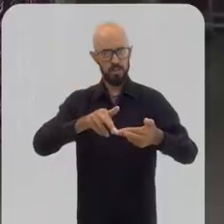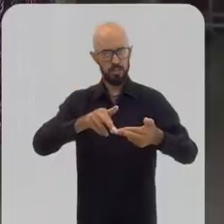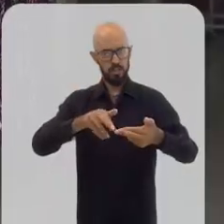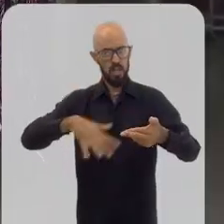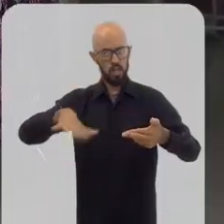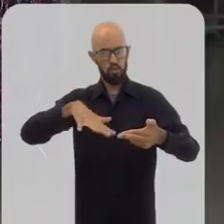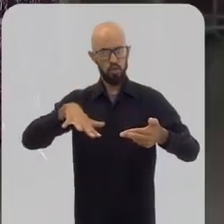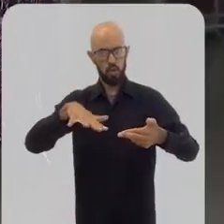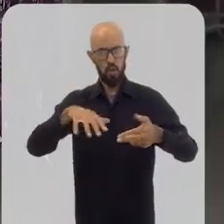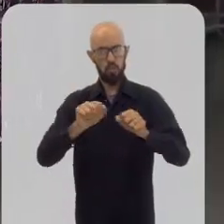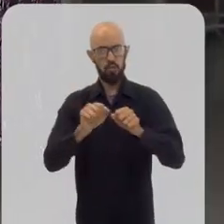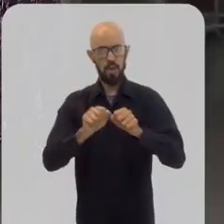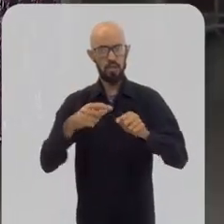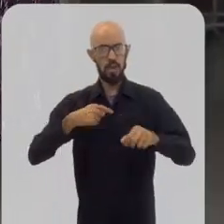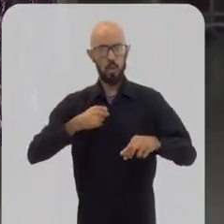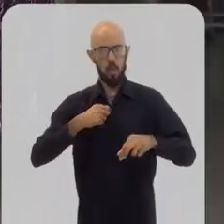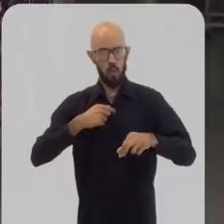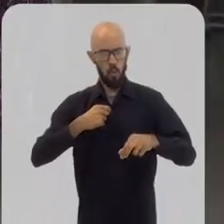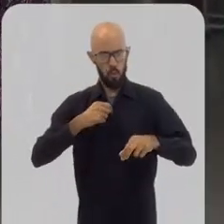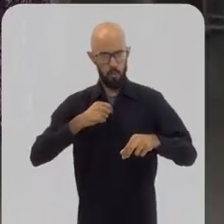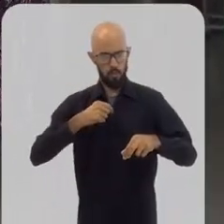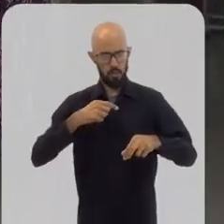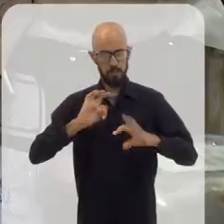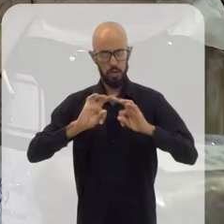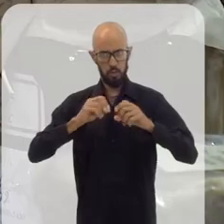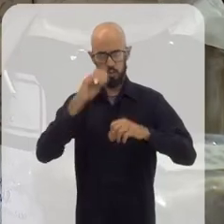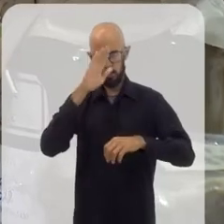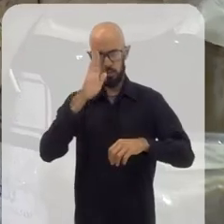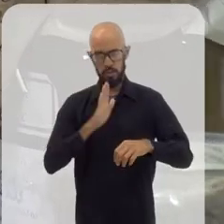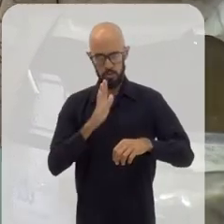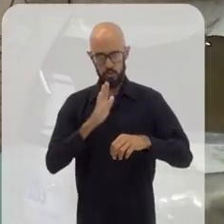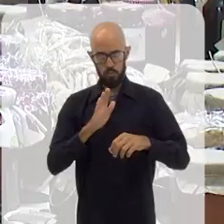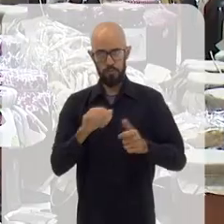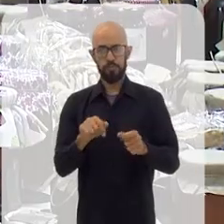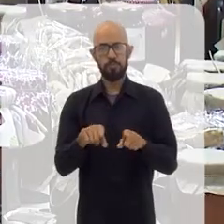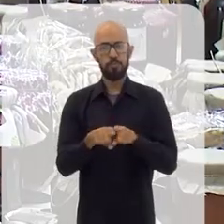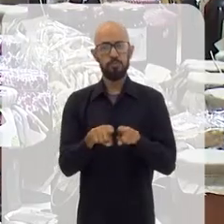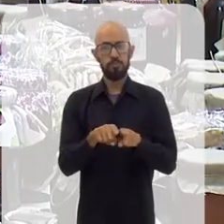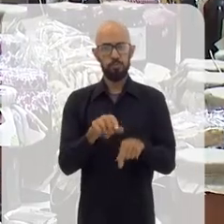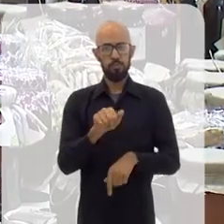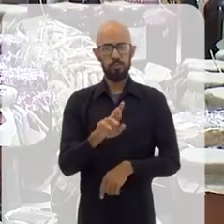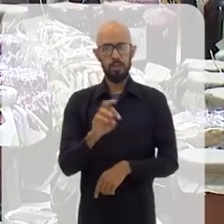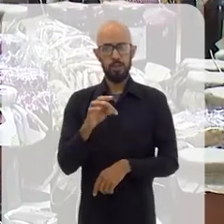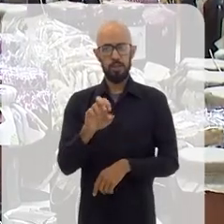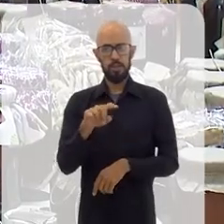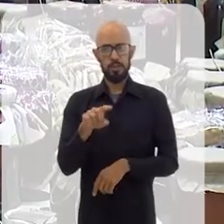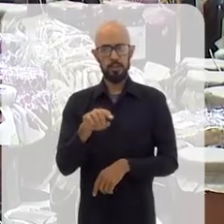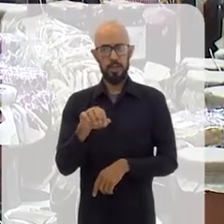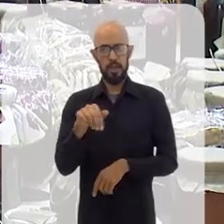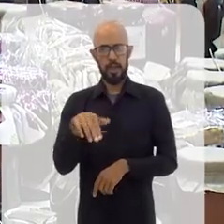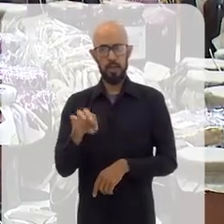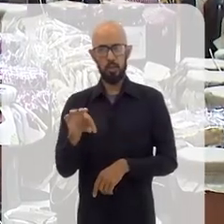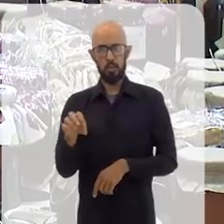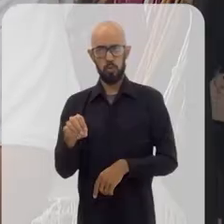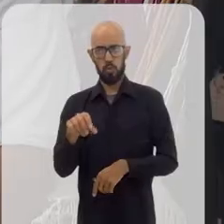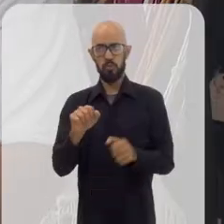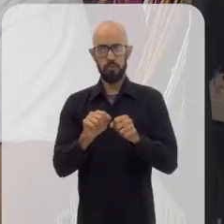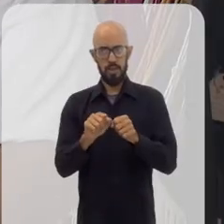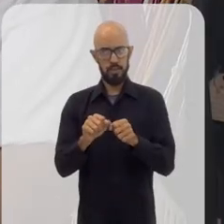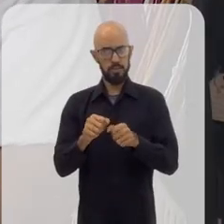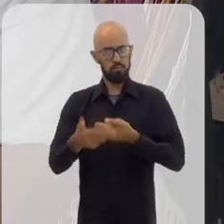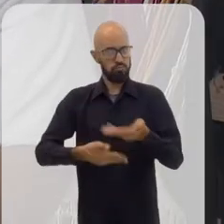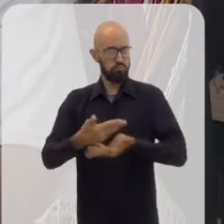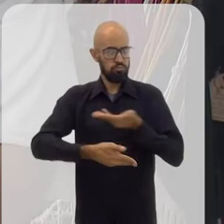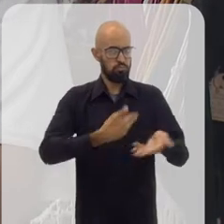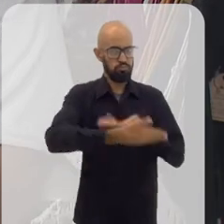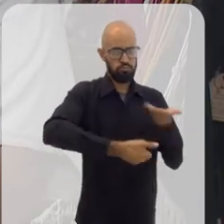produz roupas e acessórios para todo o país. O artesanato também faz circular a economia da cidade. Então, a